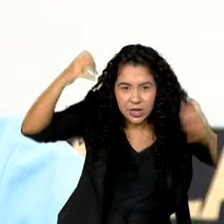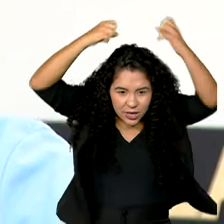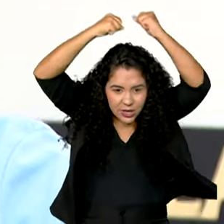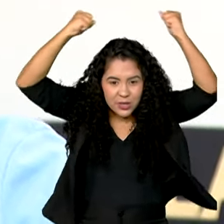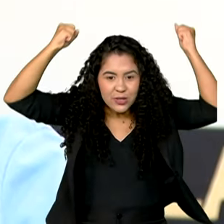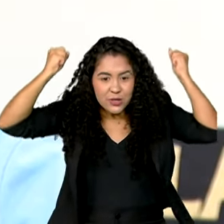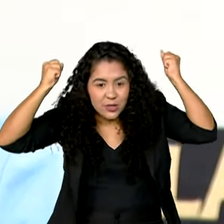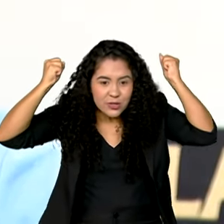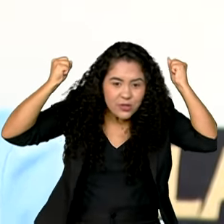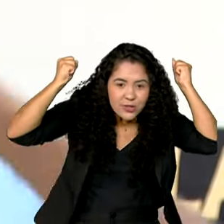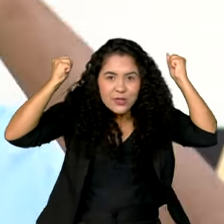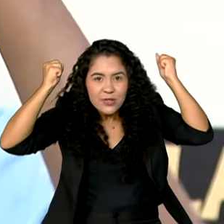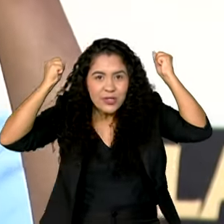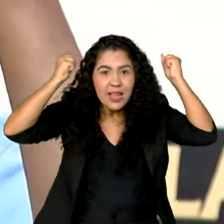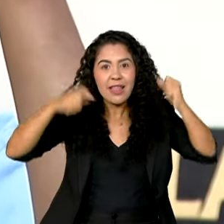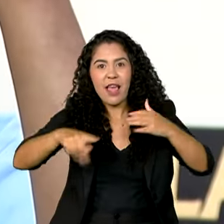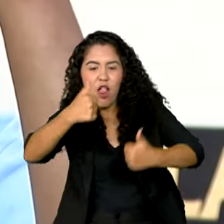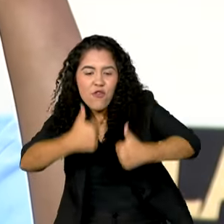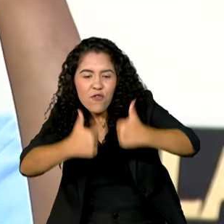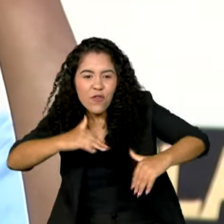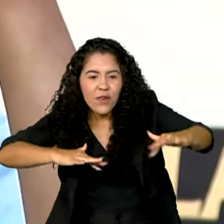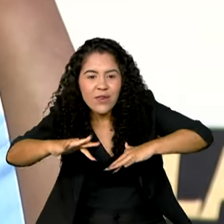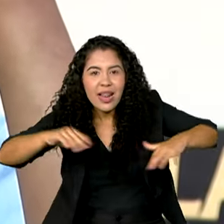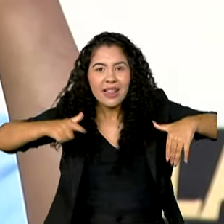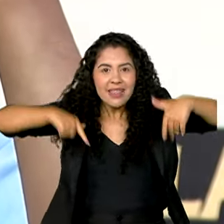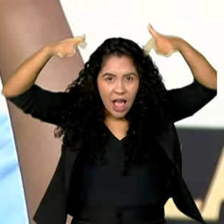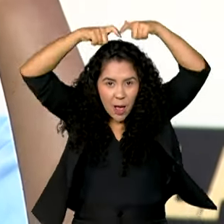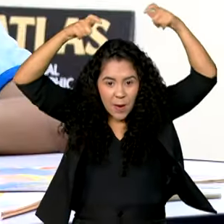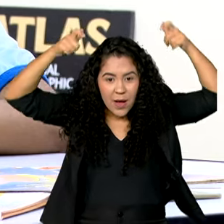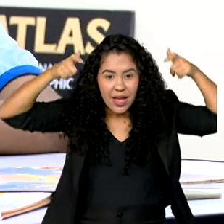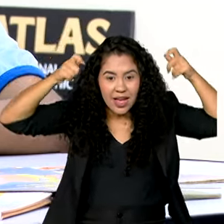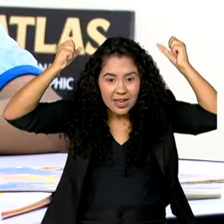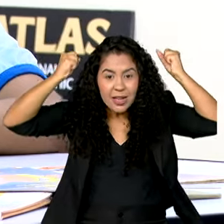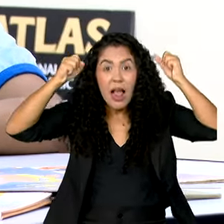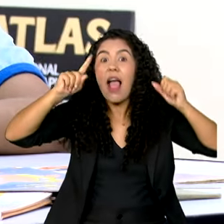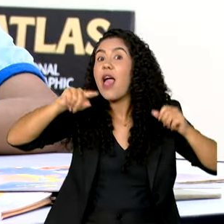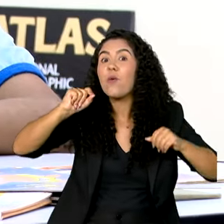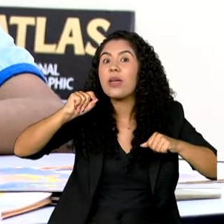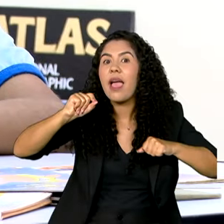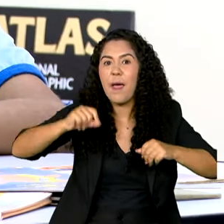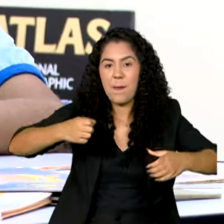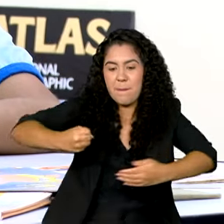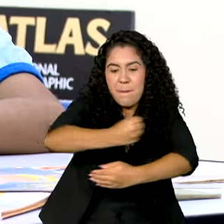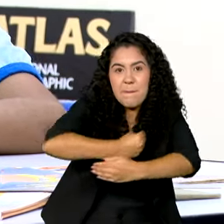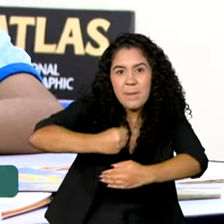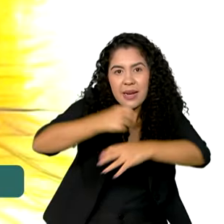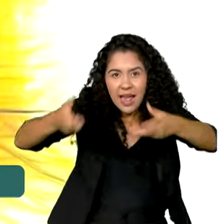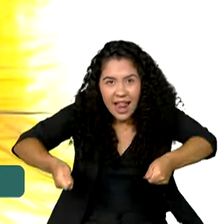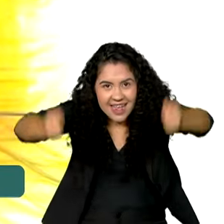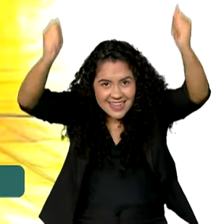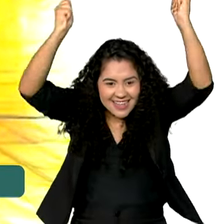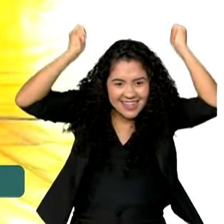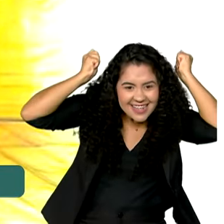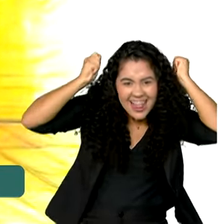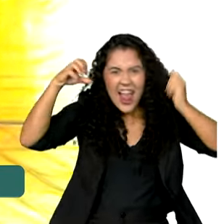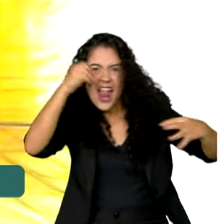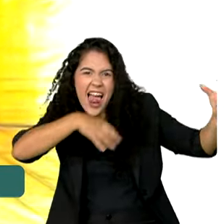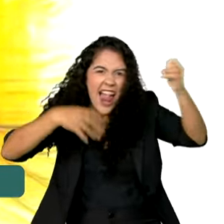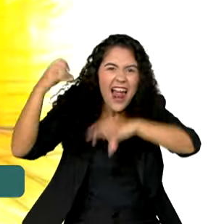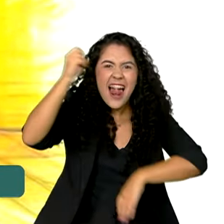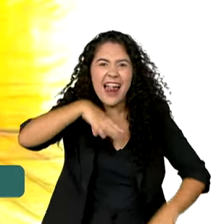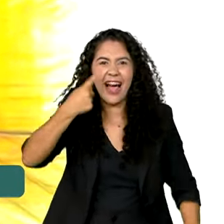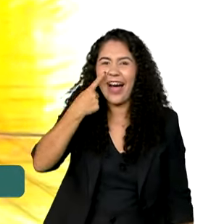e porque ele tem um chapéu, que é uma panela, fica fazendo um montão de maluquice. Se o menino